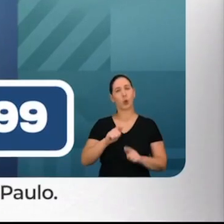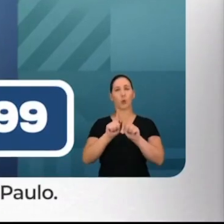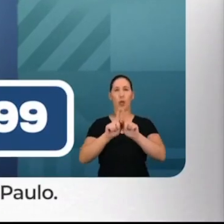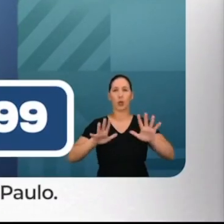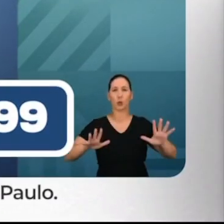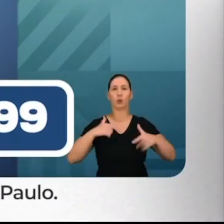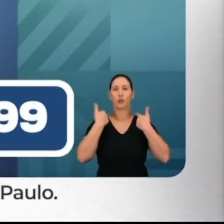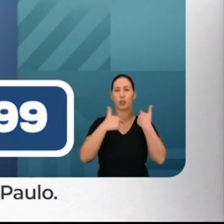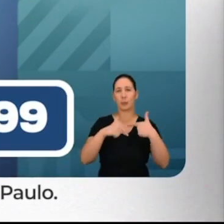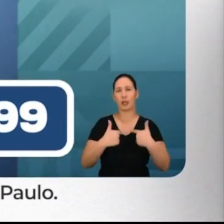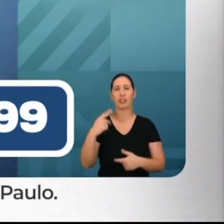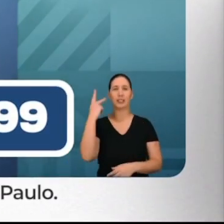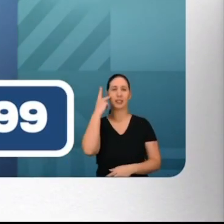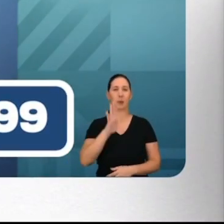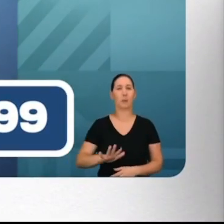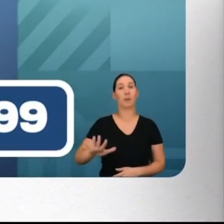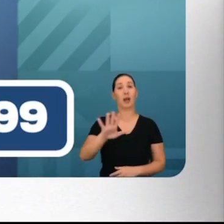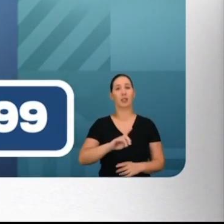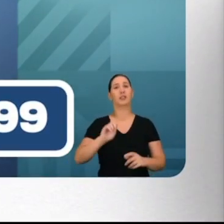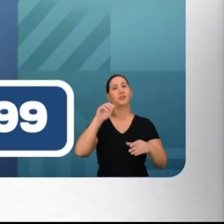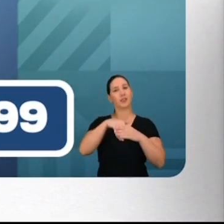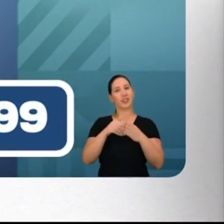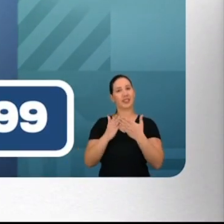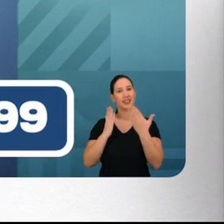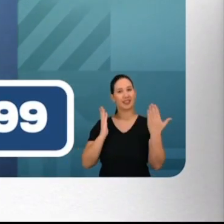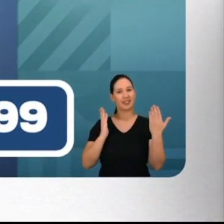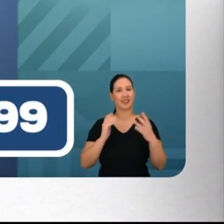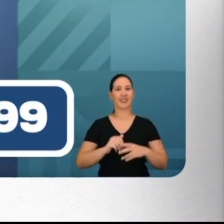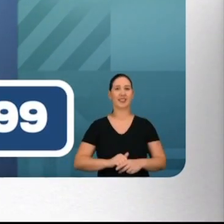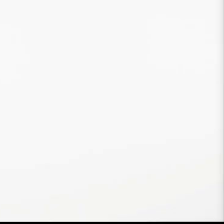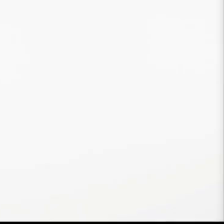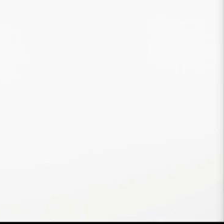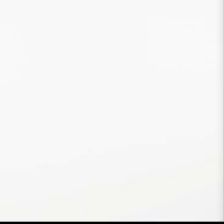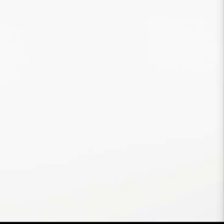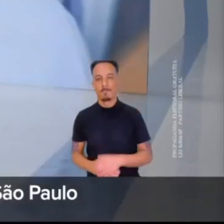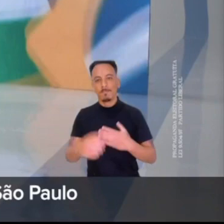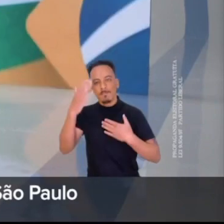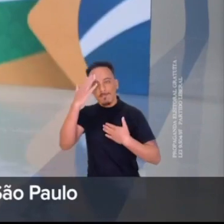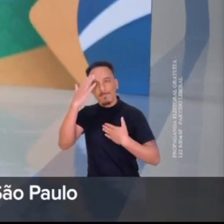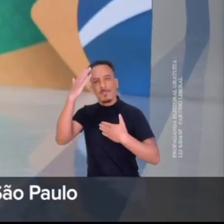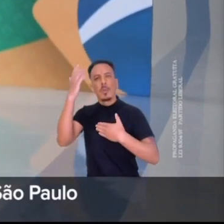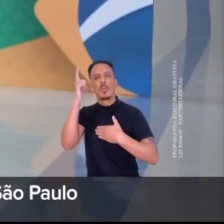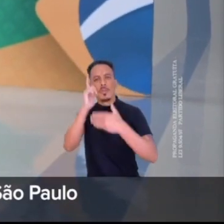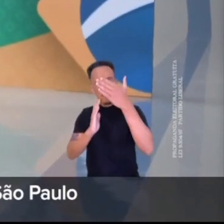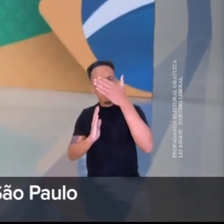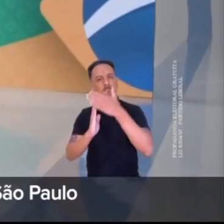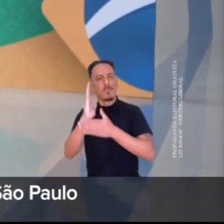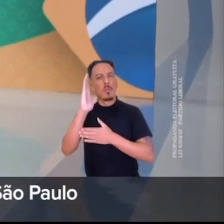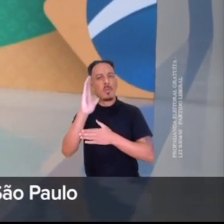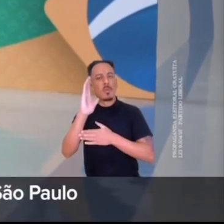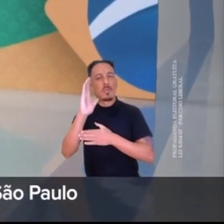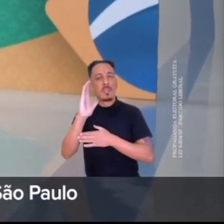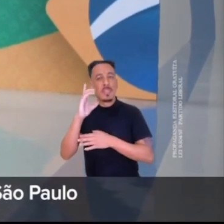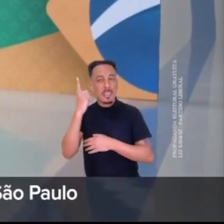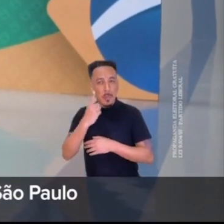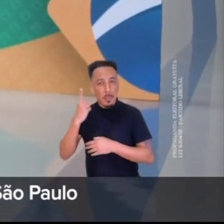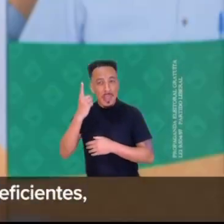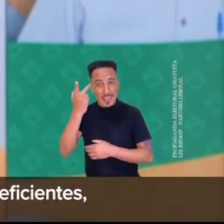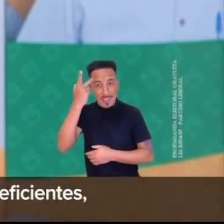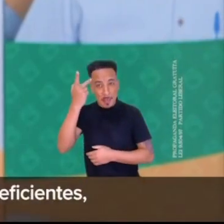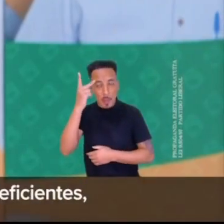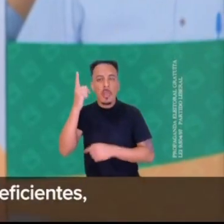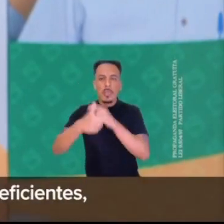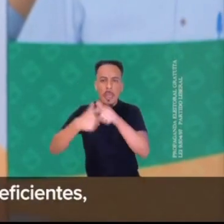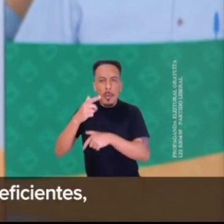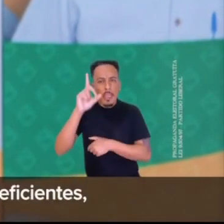de Guarulhos, vou trabalhar por São Paulo. Gileno Gomes, 51, 9, 9, 9. Grata a Deus por ter sido eleita deputada por São Paulo